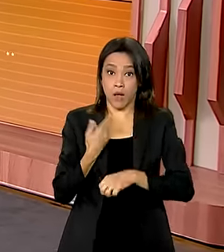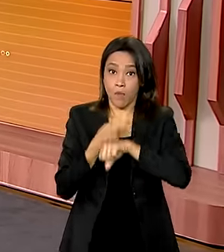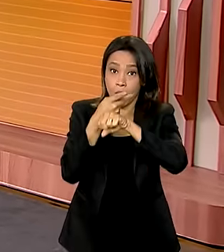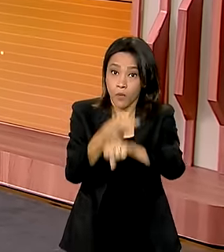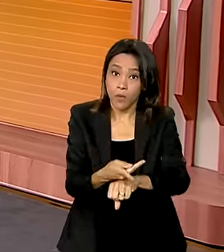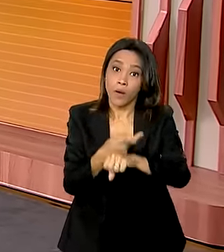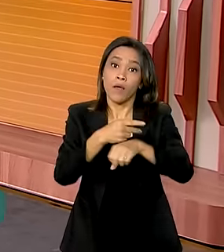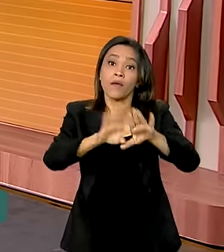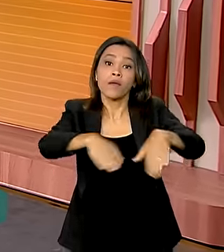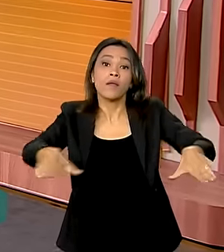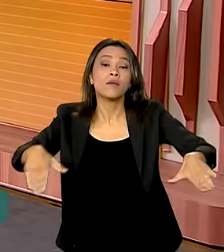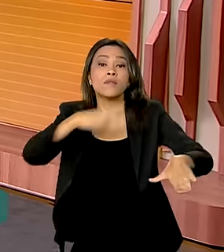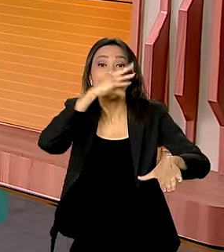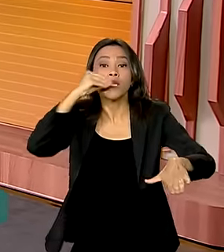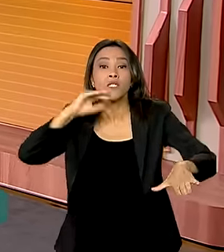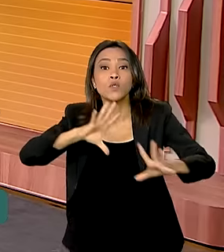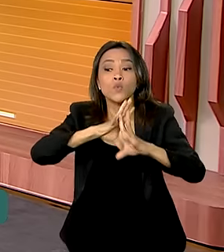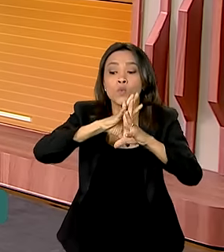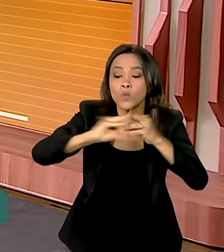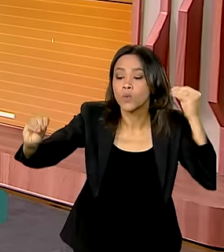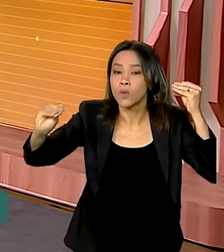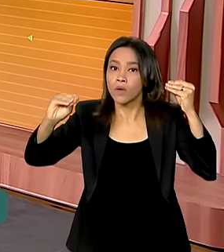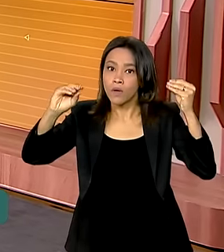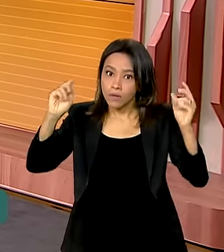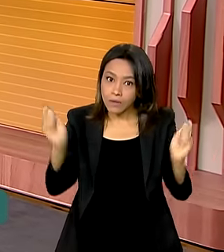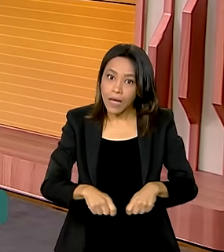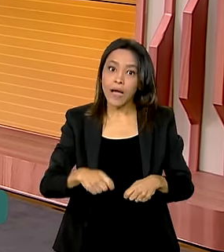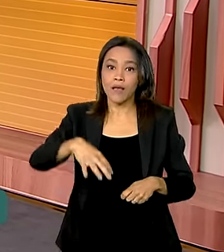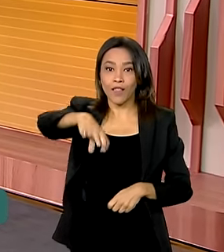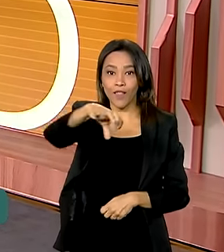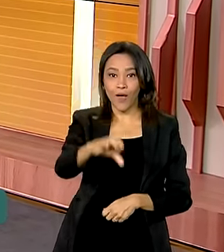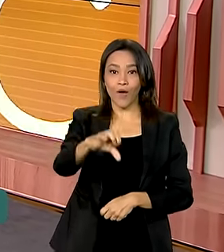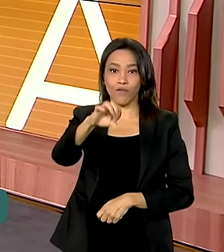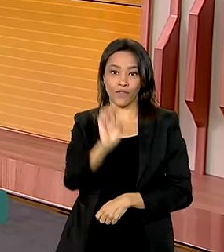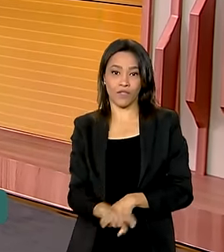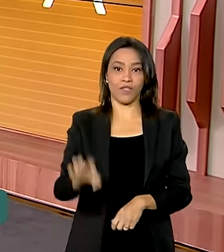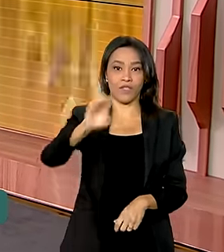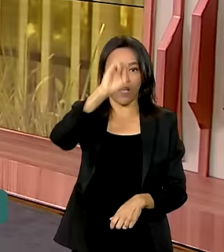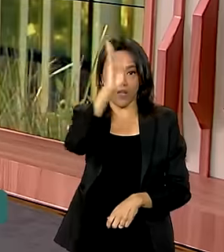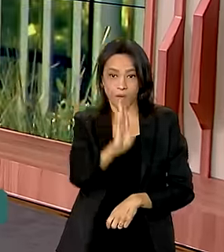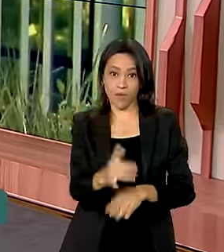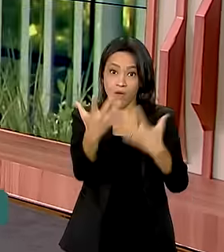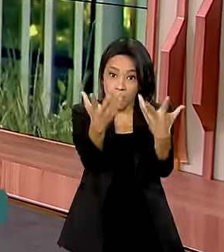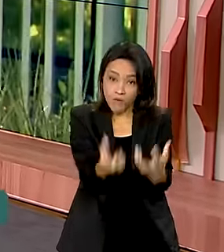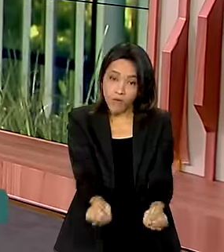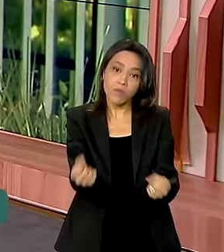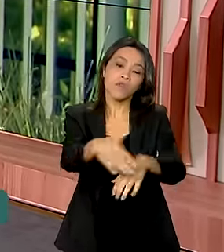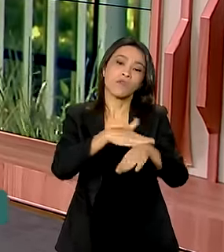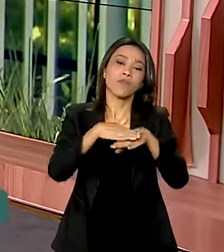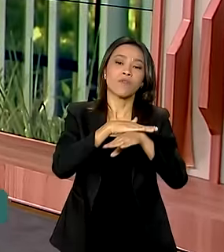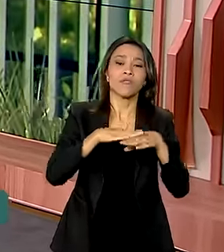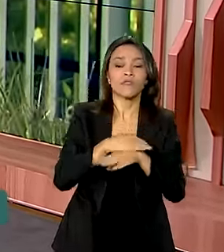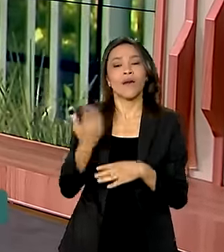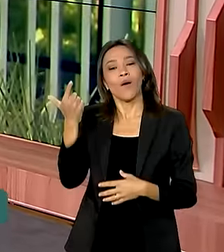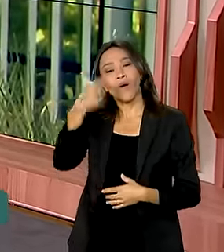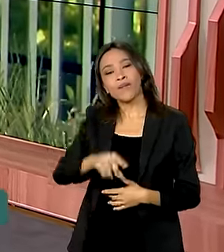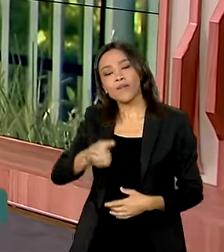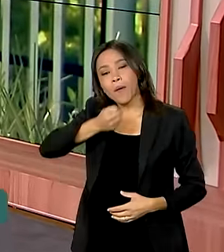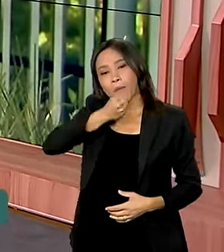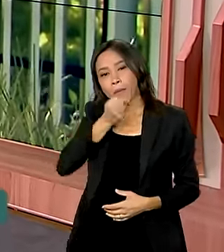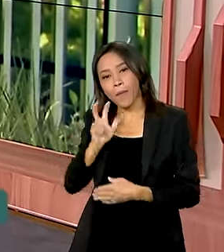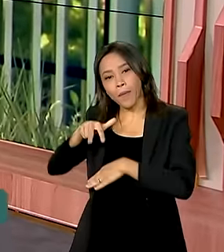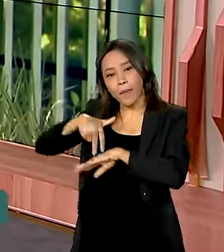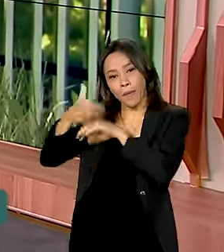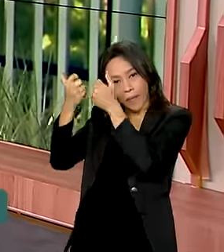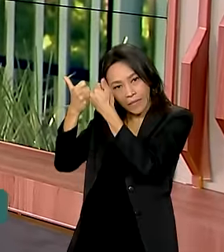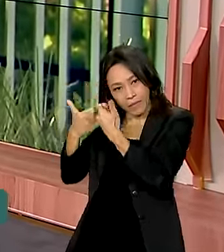desaparecidos será usada por mais nove estados brasileiros. Então vamos voltar a falar com a Jéssica Gonçalves, que vai nos contar